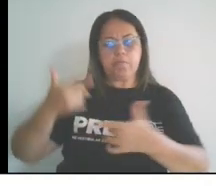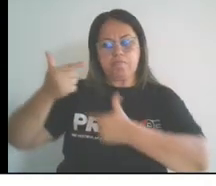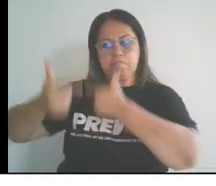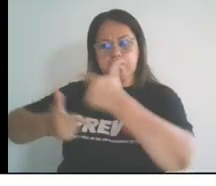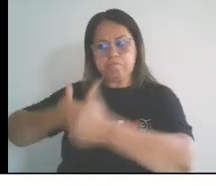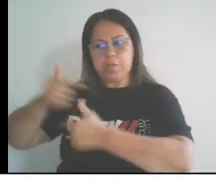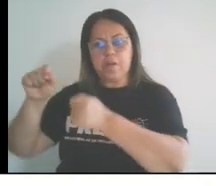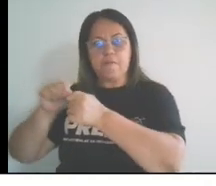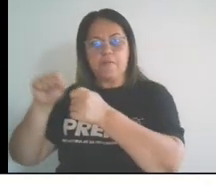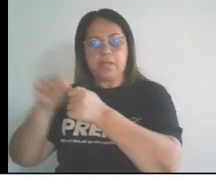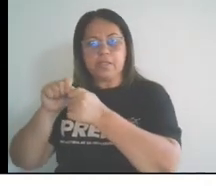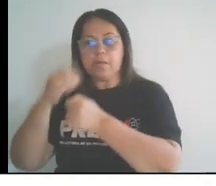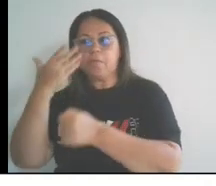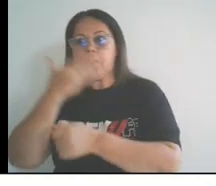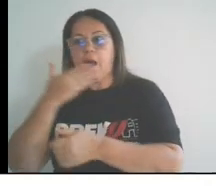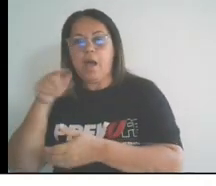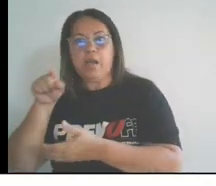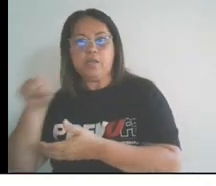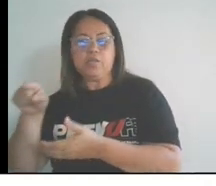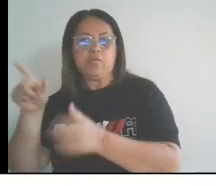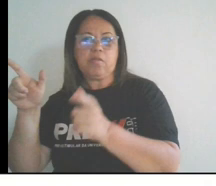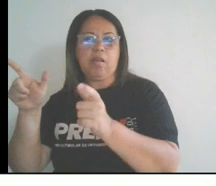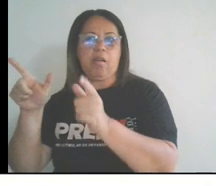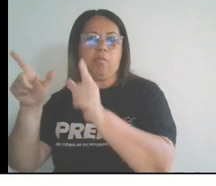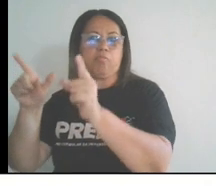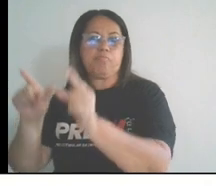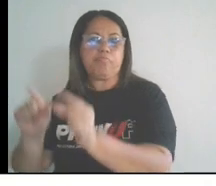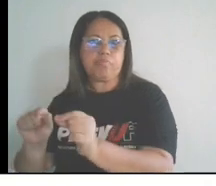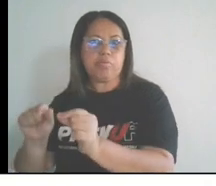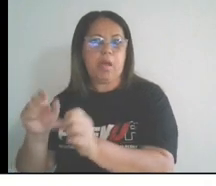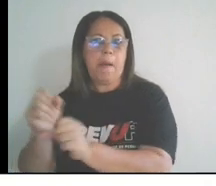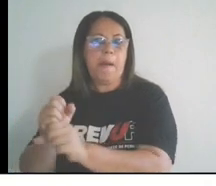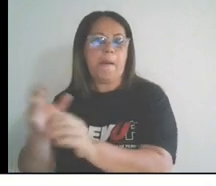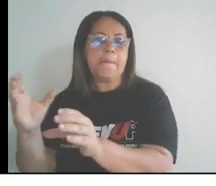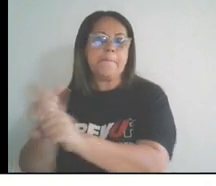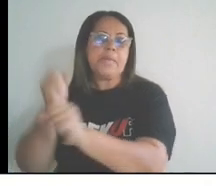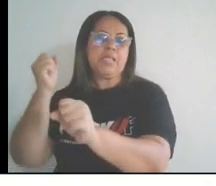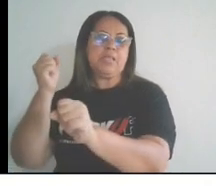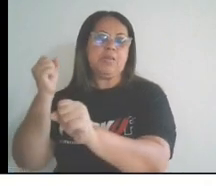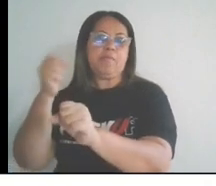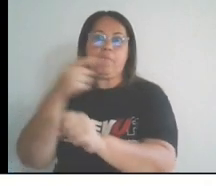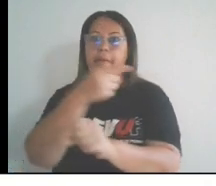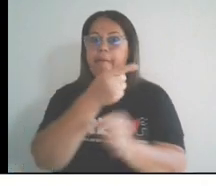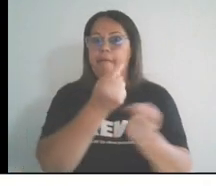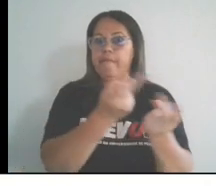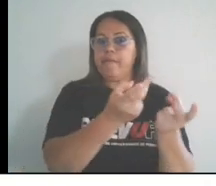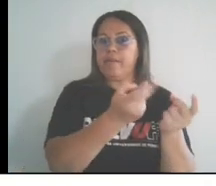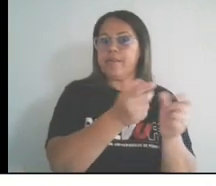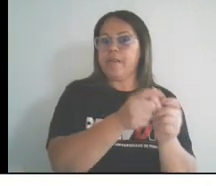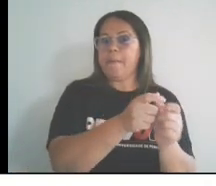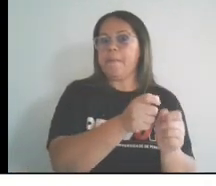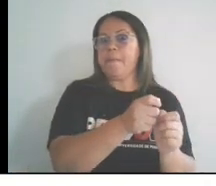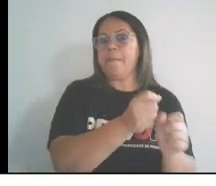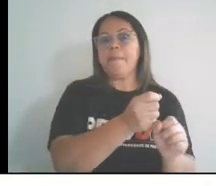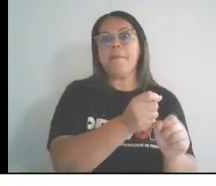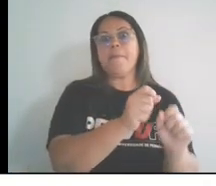trazia menos lucro do que comercializar o produto. Considerando isso,